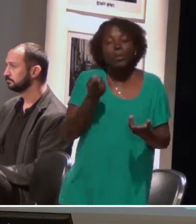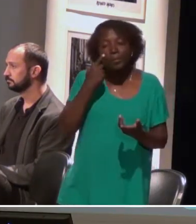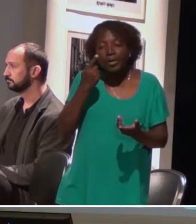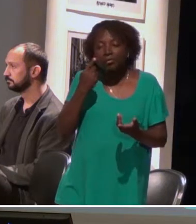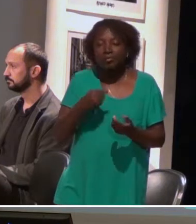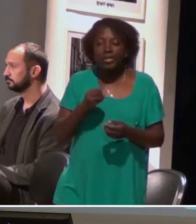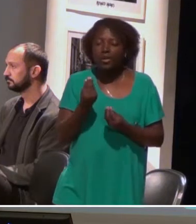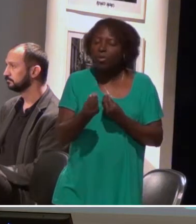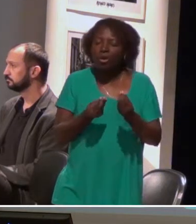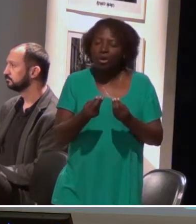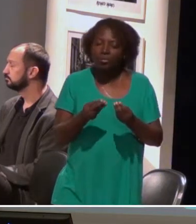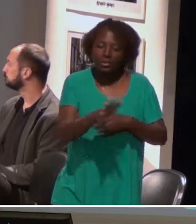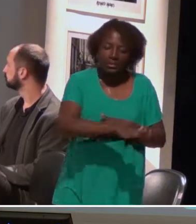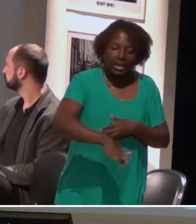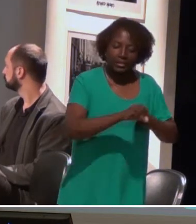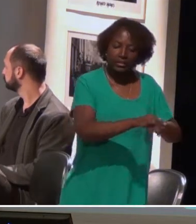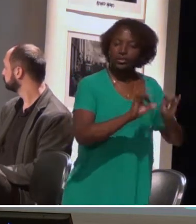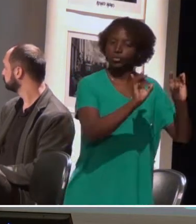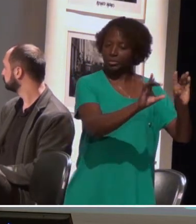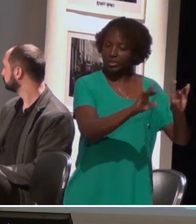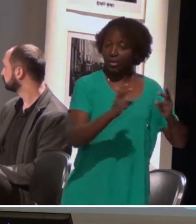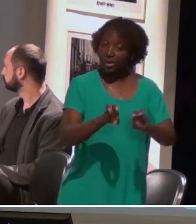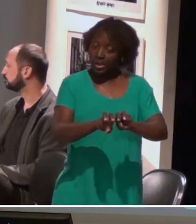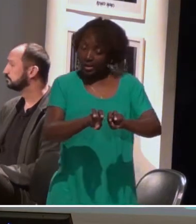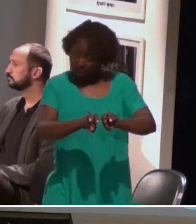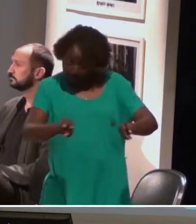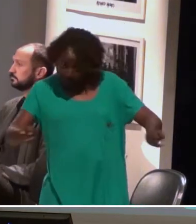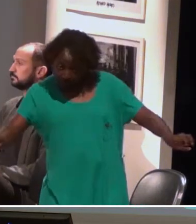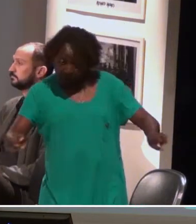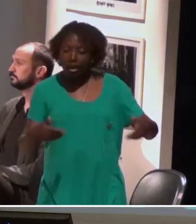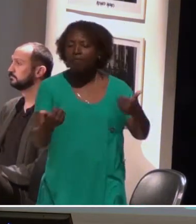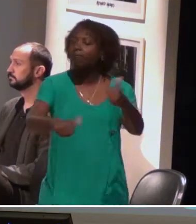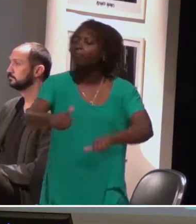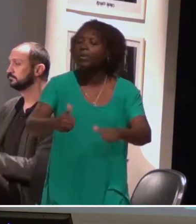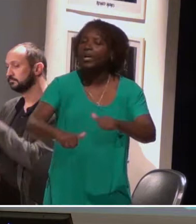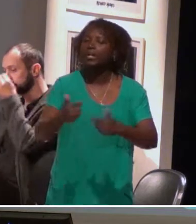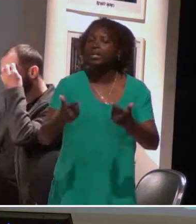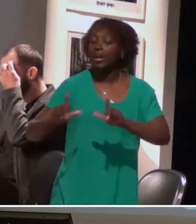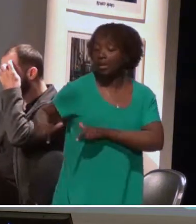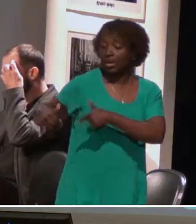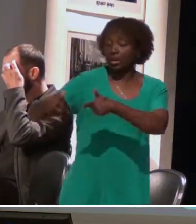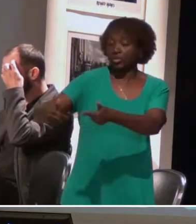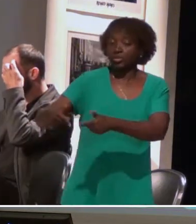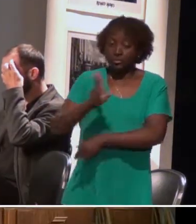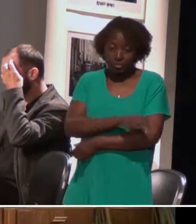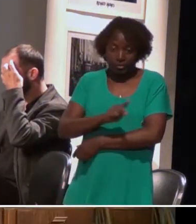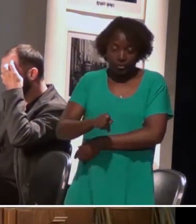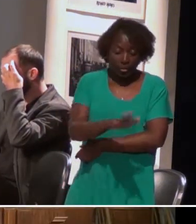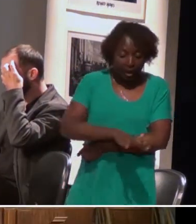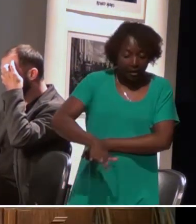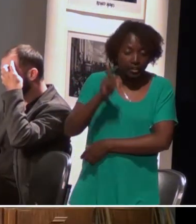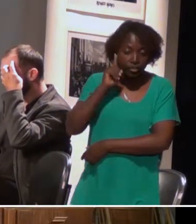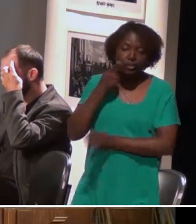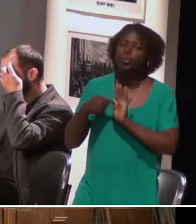educação especial. Então, essa banca, ela vai avaliar as diversas atuações do professor na área da surdez,